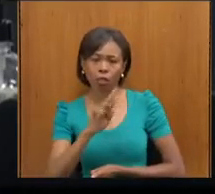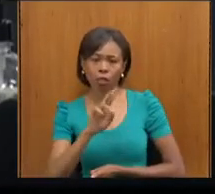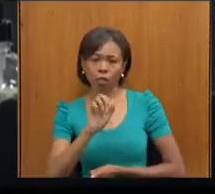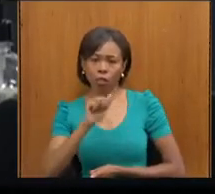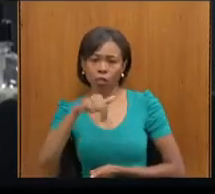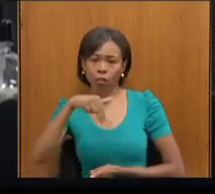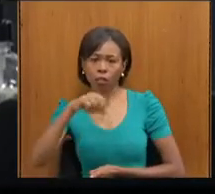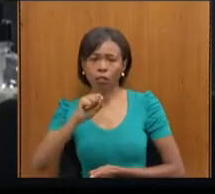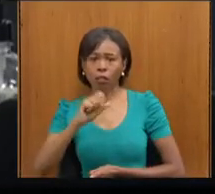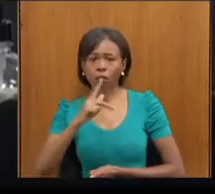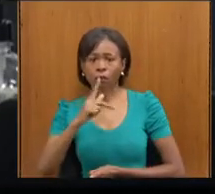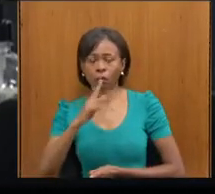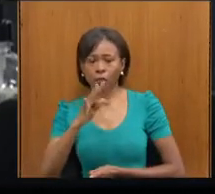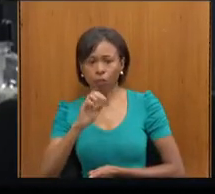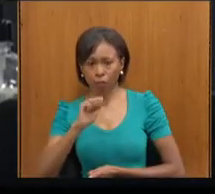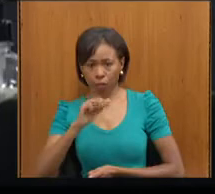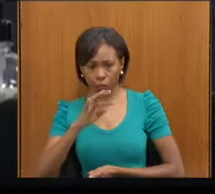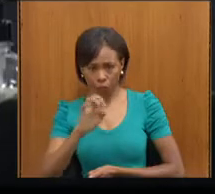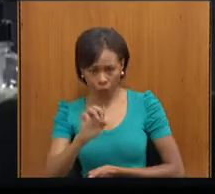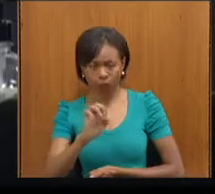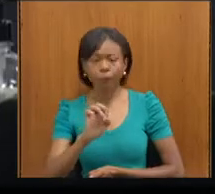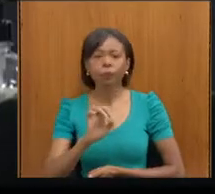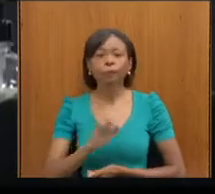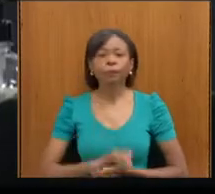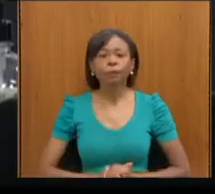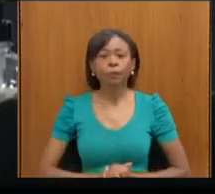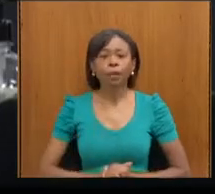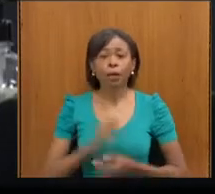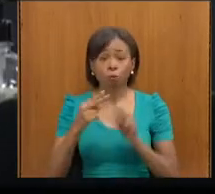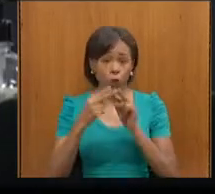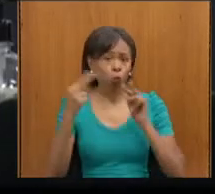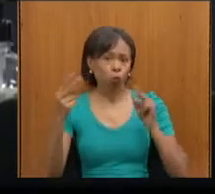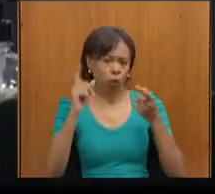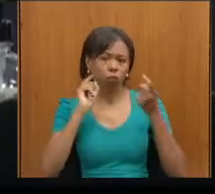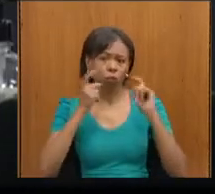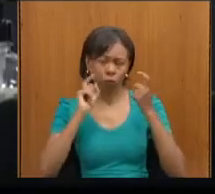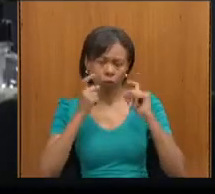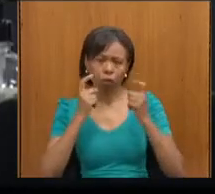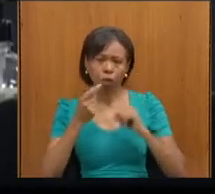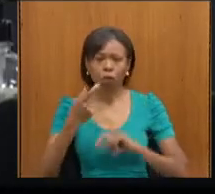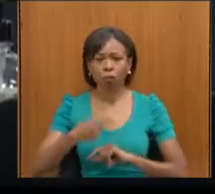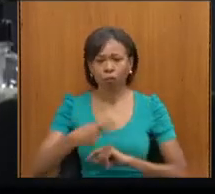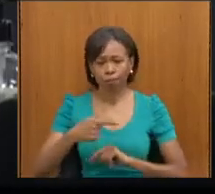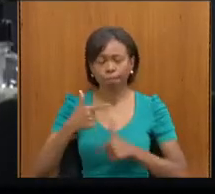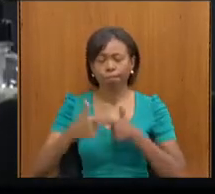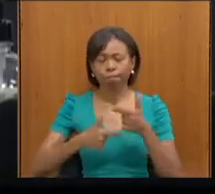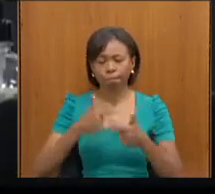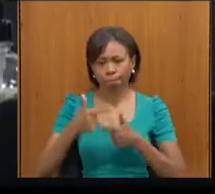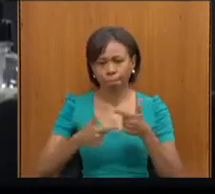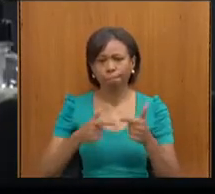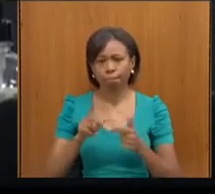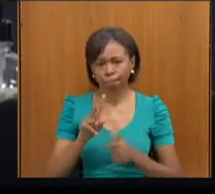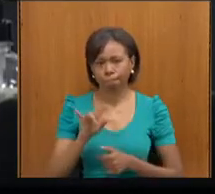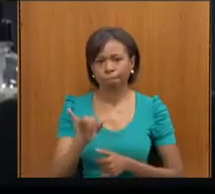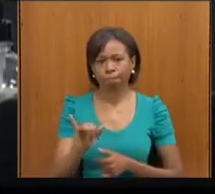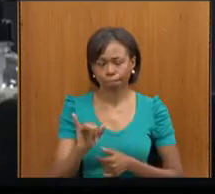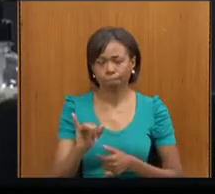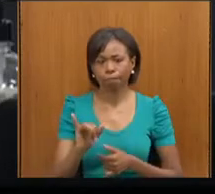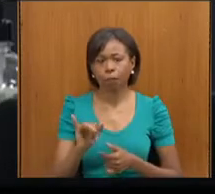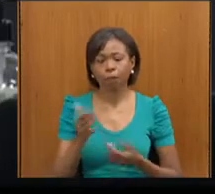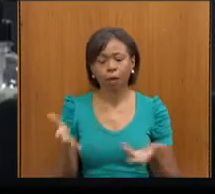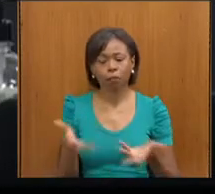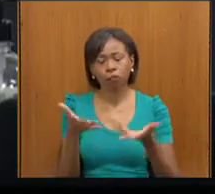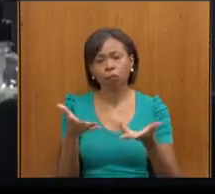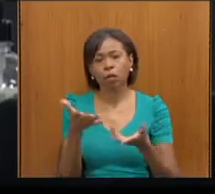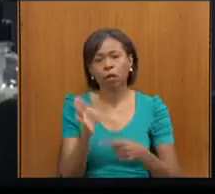virtual Omar que a gente quer colocar completamente os trabalhos dessa comissão à disposição para sensibilizar e